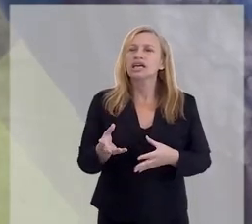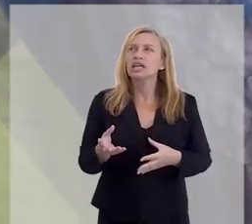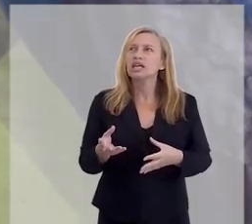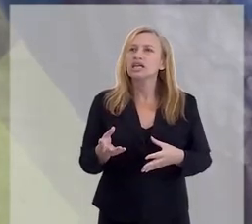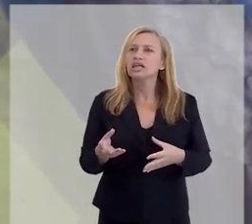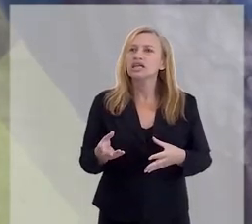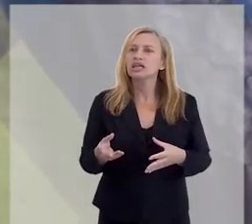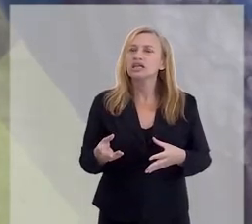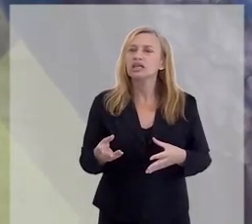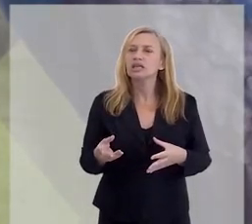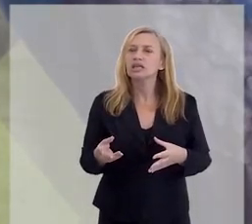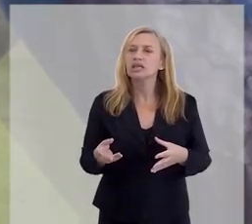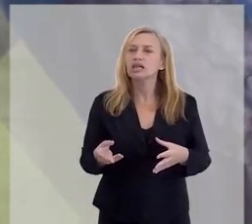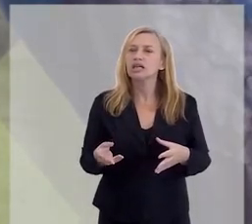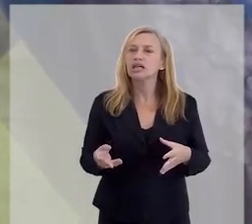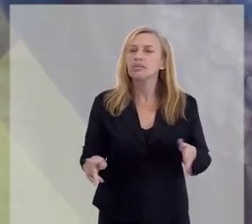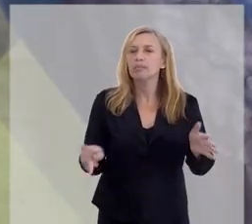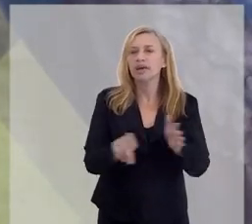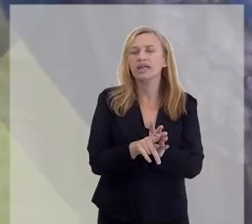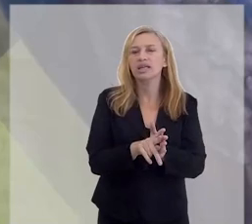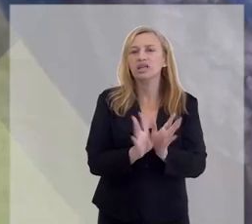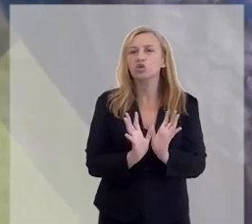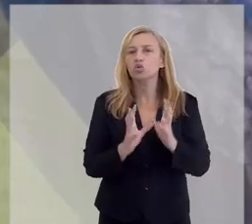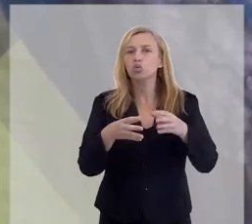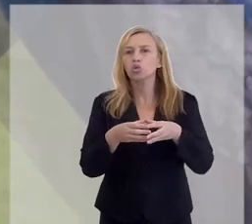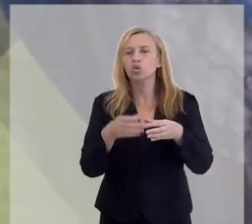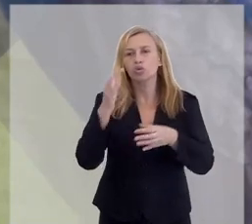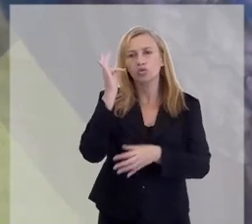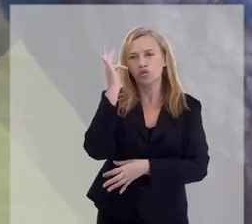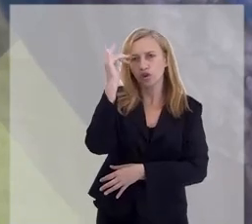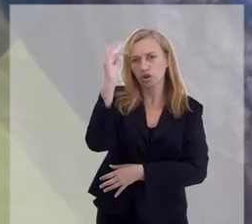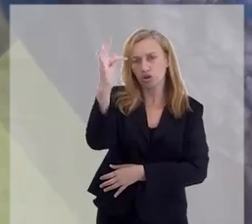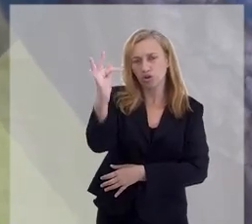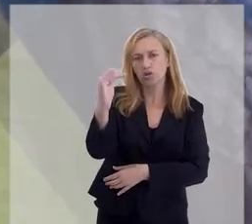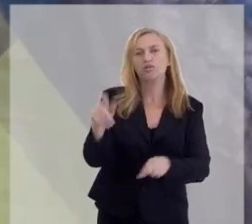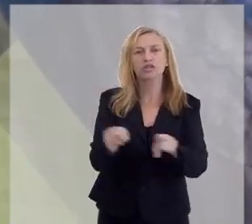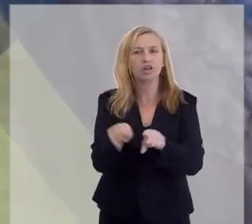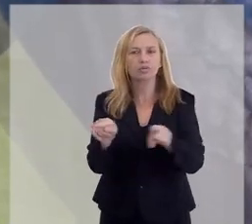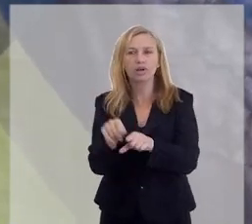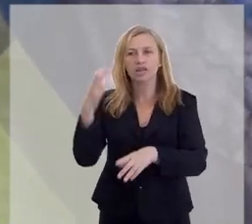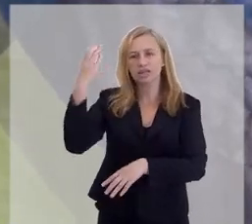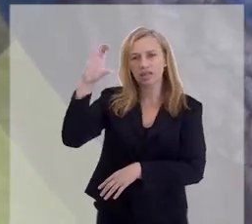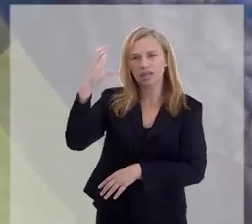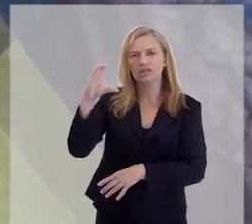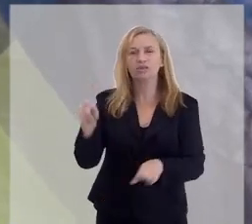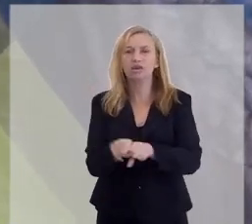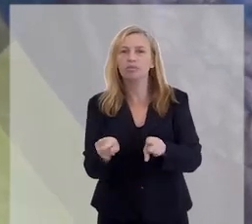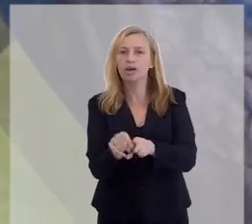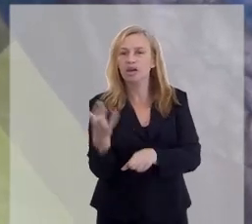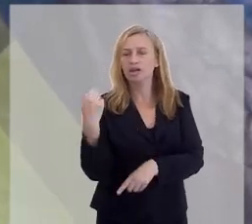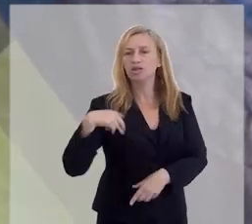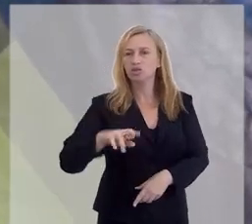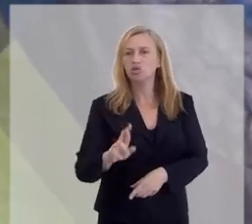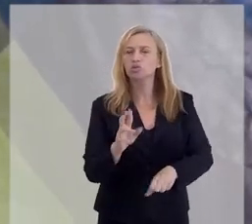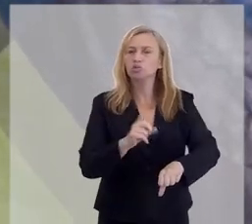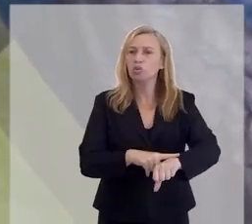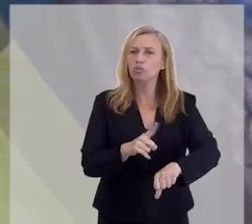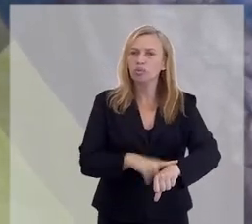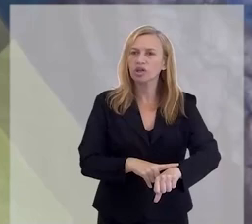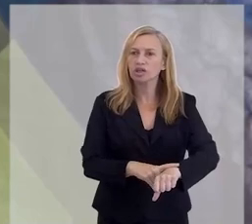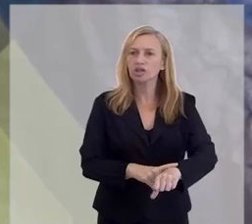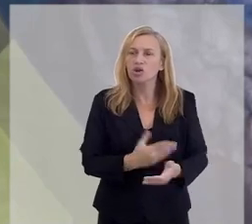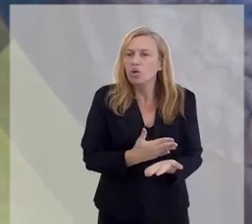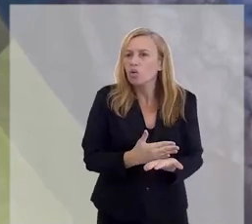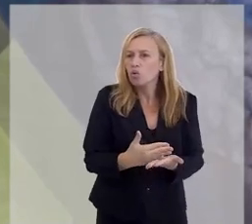dentro desse corpo filosófico, desse corpo científico e religioso. Porque no